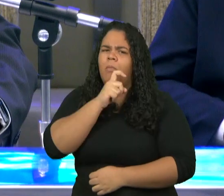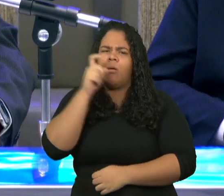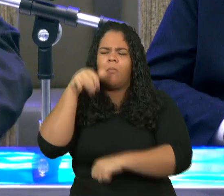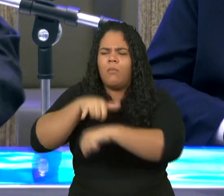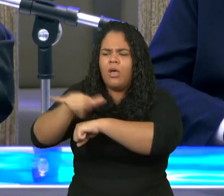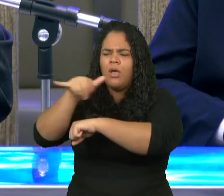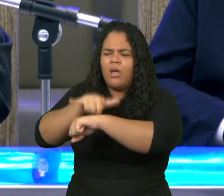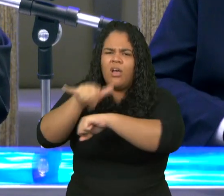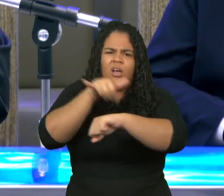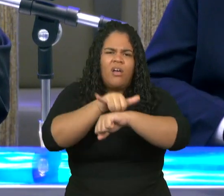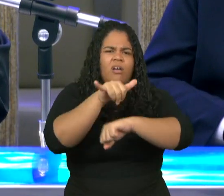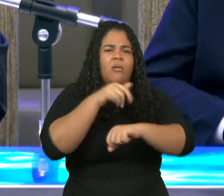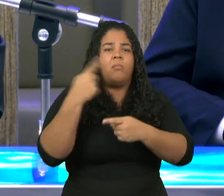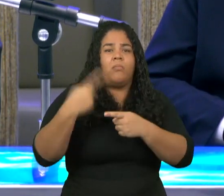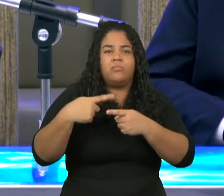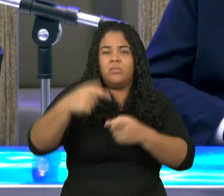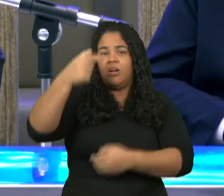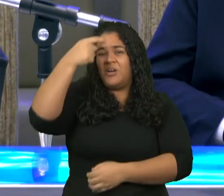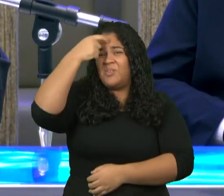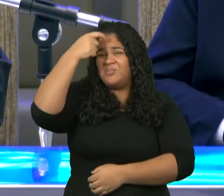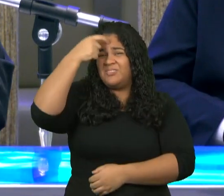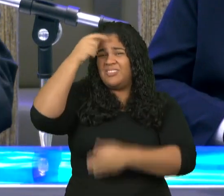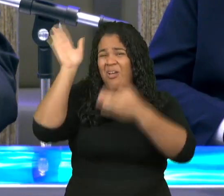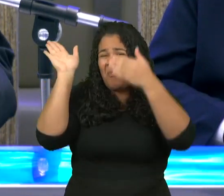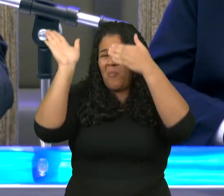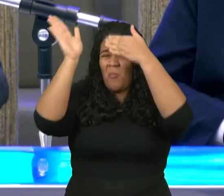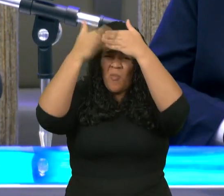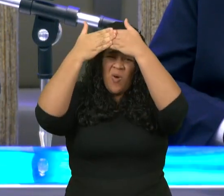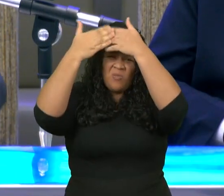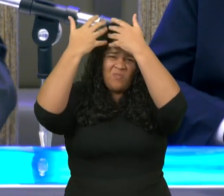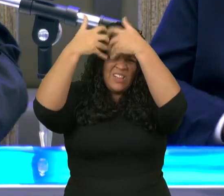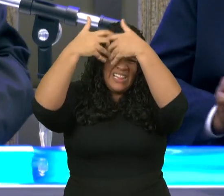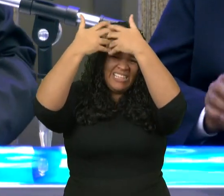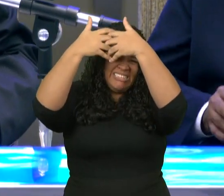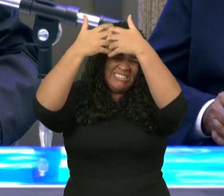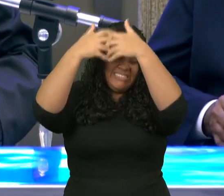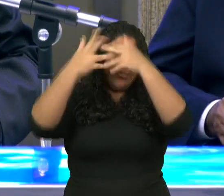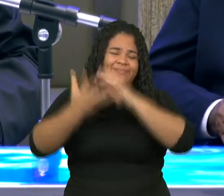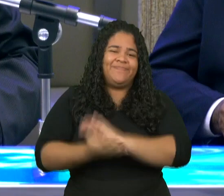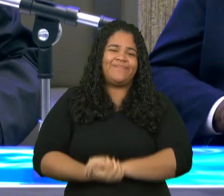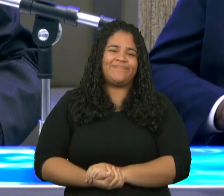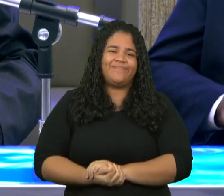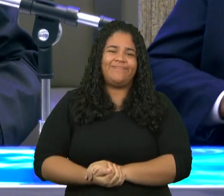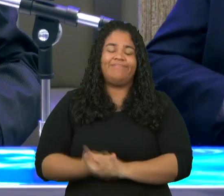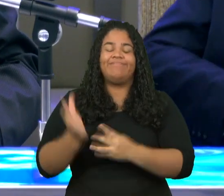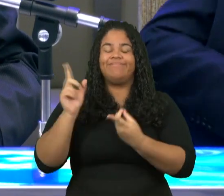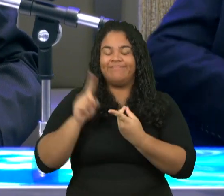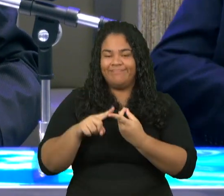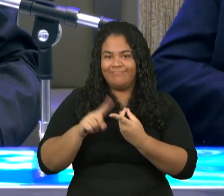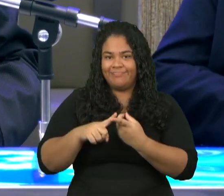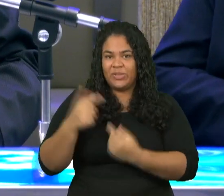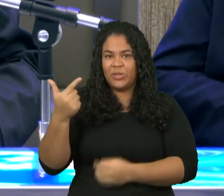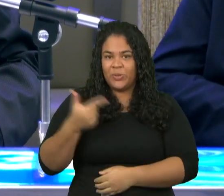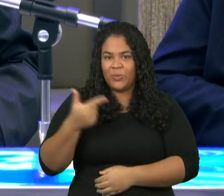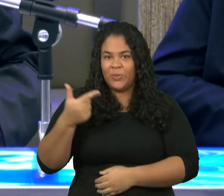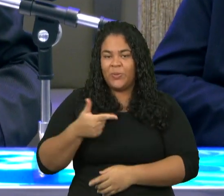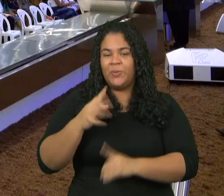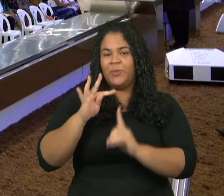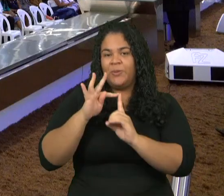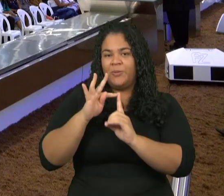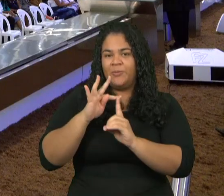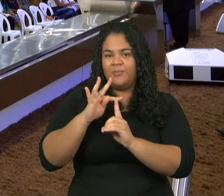própria consciência. Na segunda carta de Paulo a Timóteo, ao mesmo